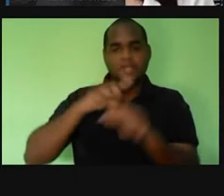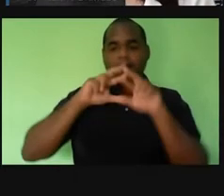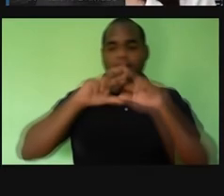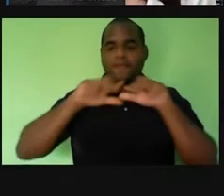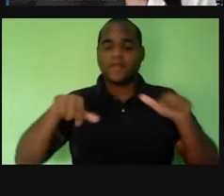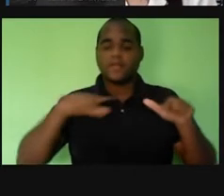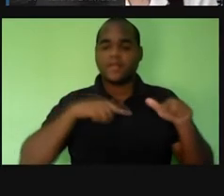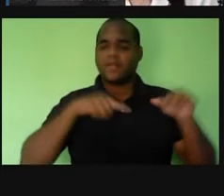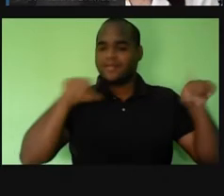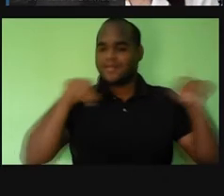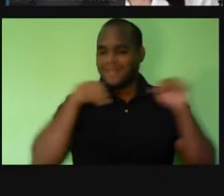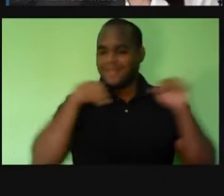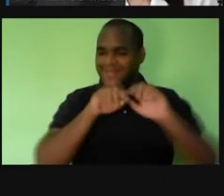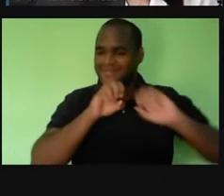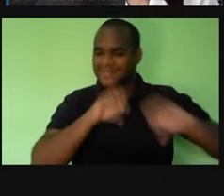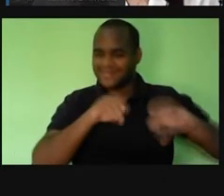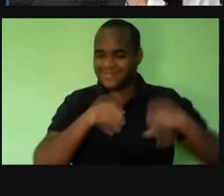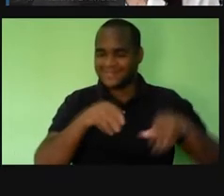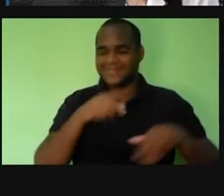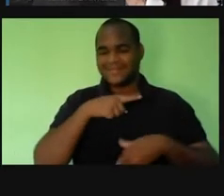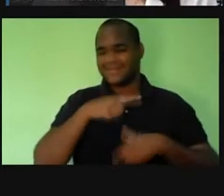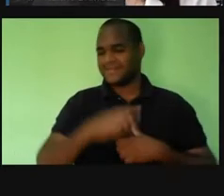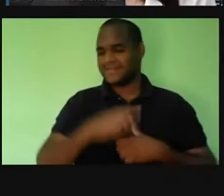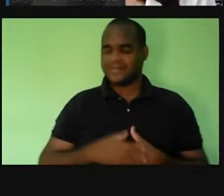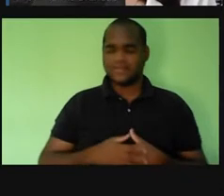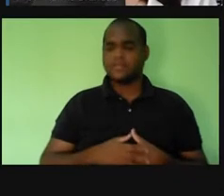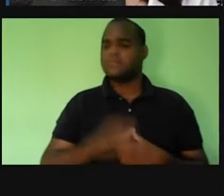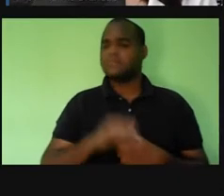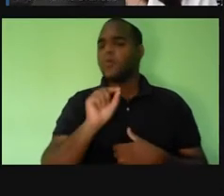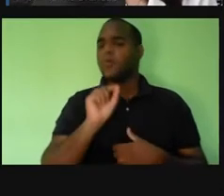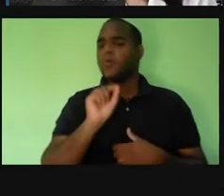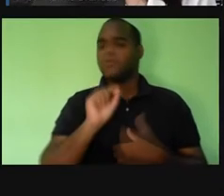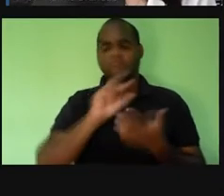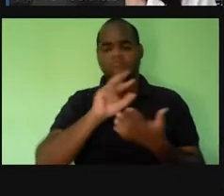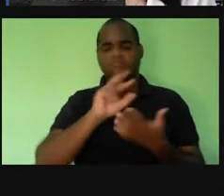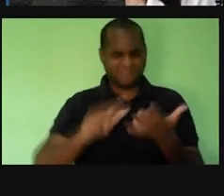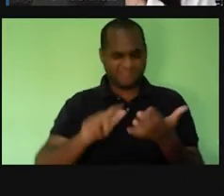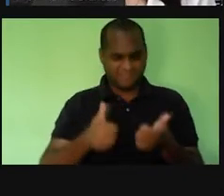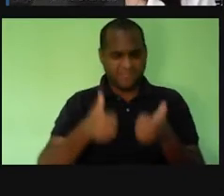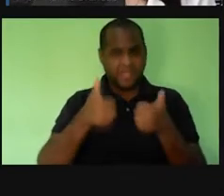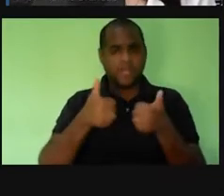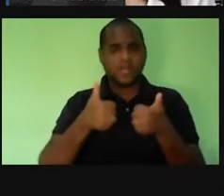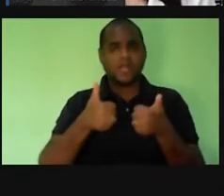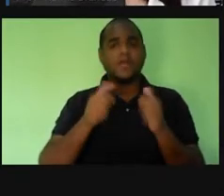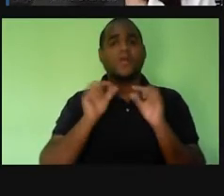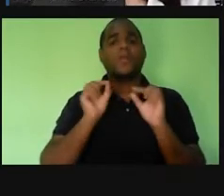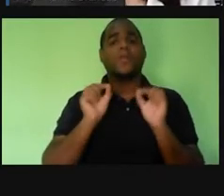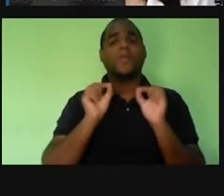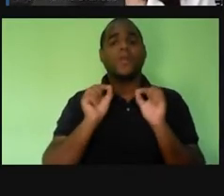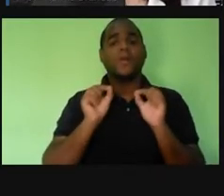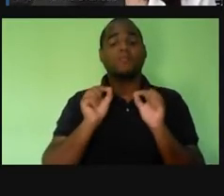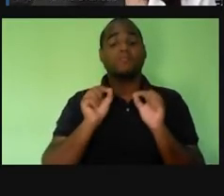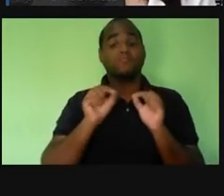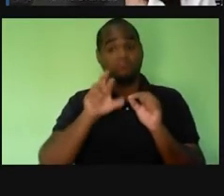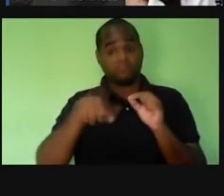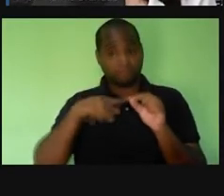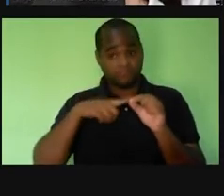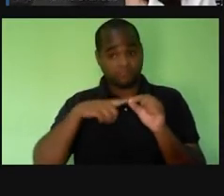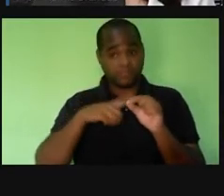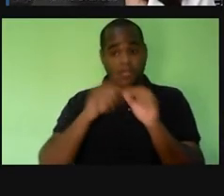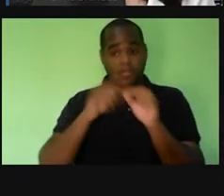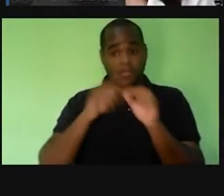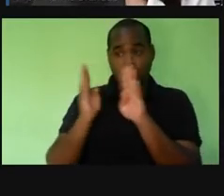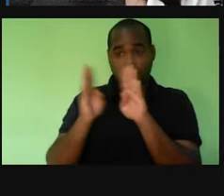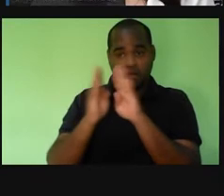sala de aula, tá bom? E aí, quais são as vantagens, né? É que todas essas simulações, elas são de código aberto,